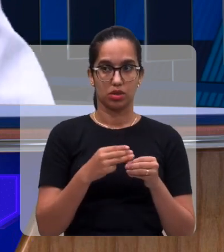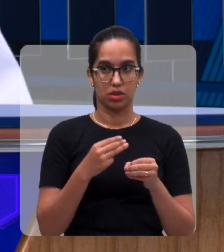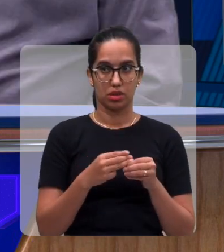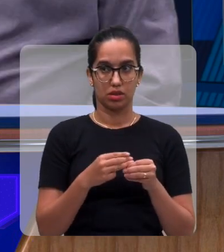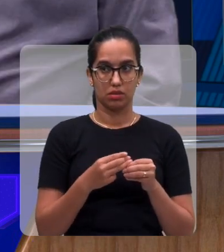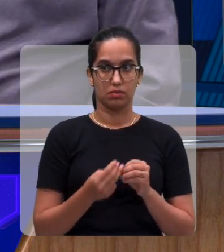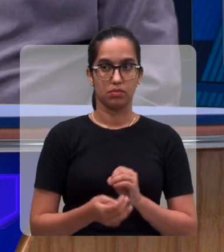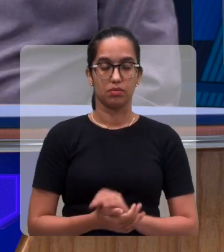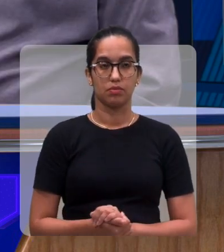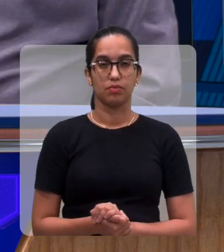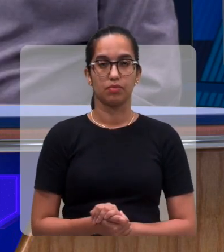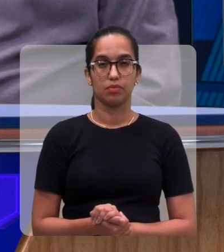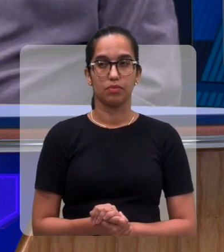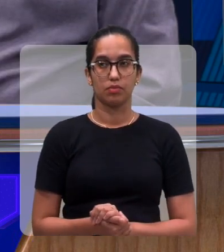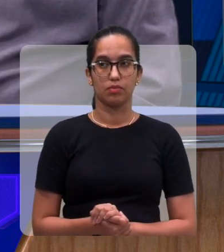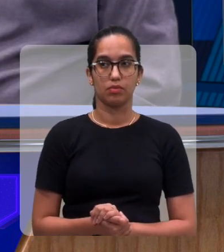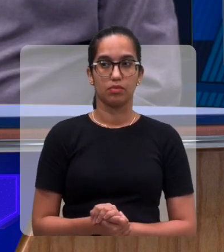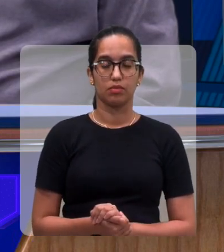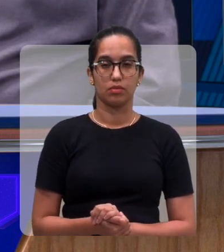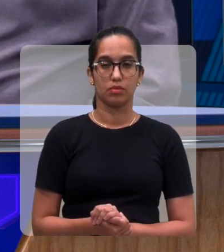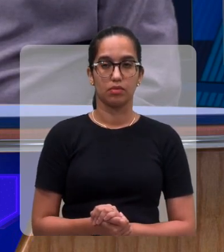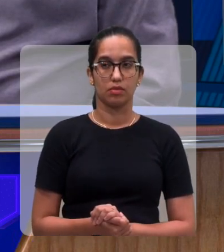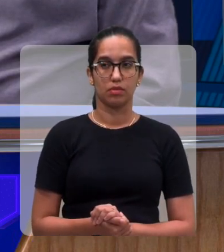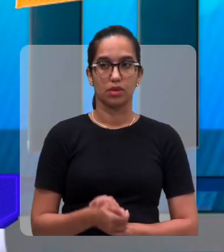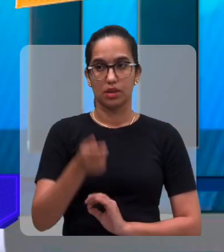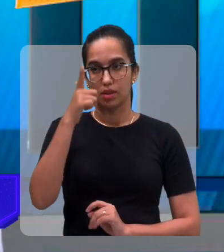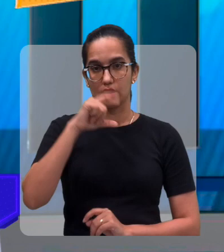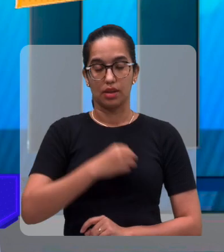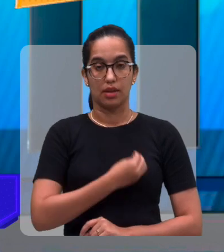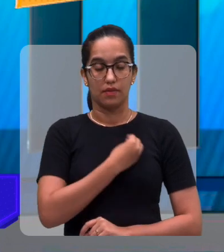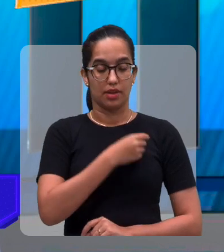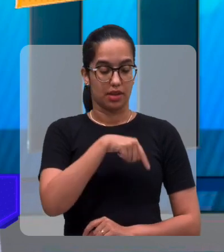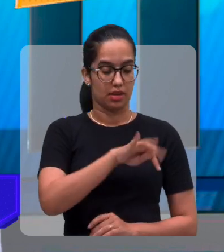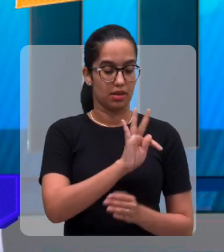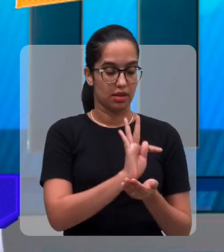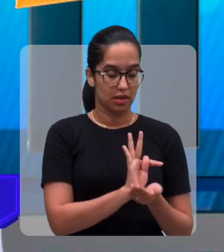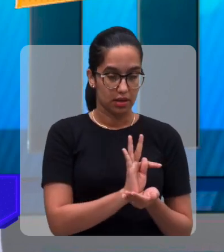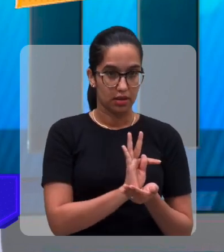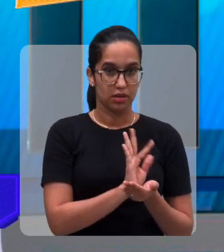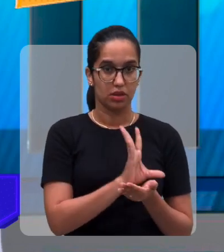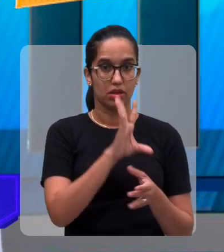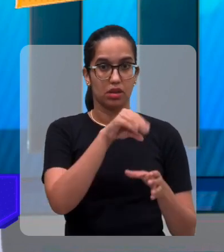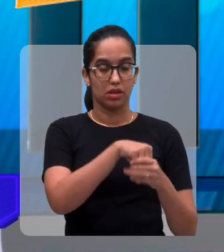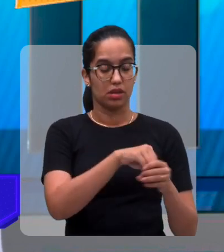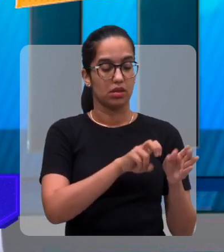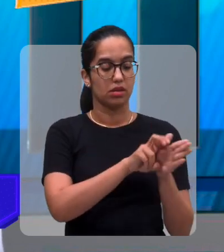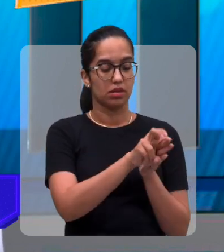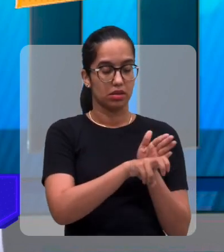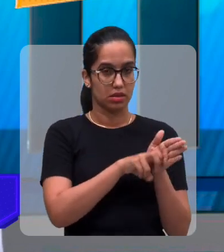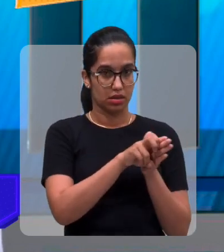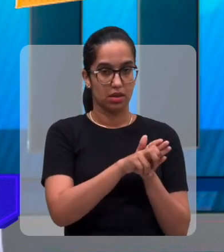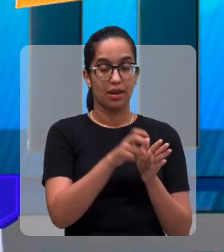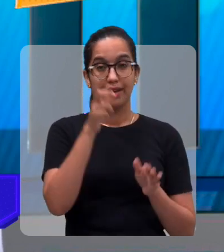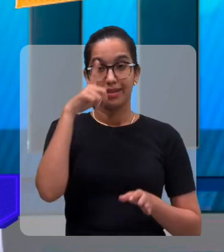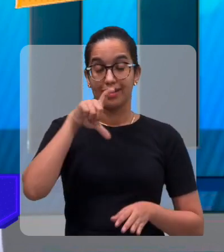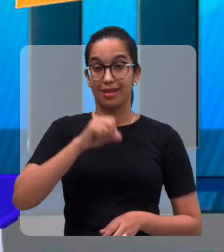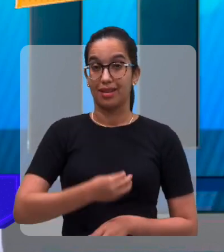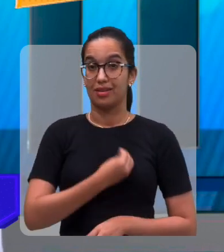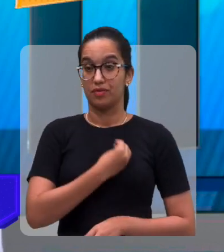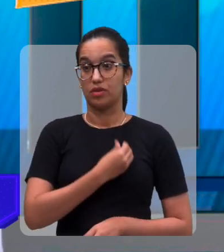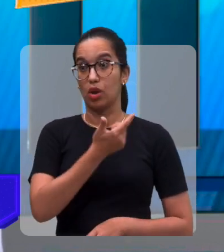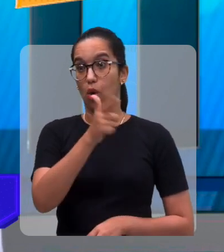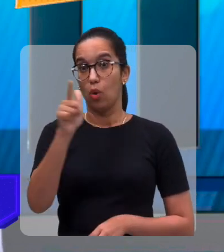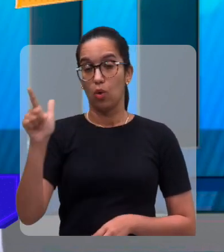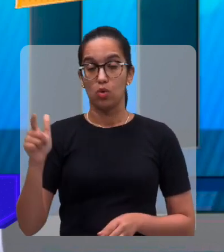para você agir rápido. Pronto, quem mora em Teresina dá entrada diretamente na SEID, né. Quem mora em